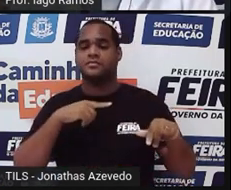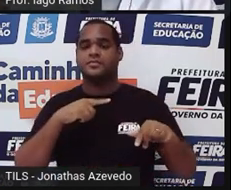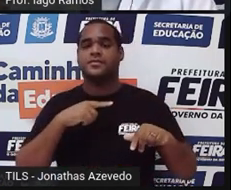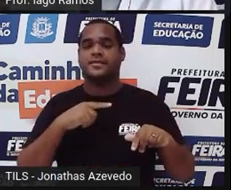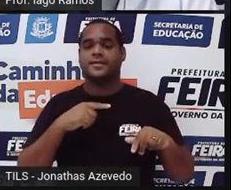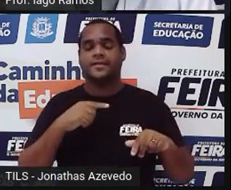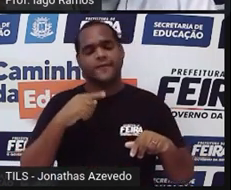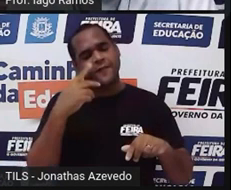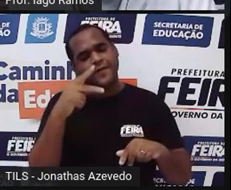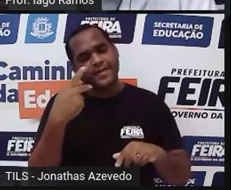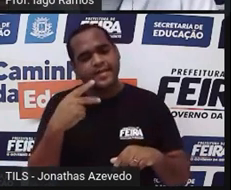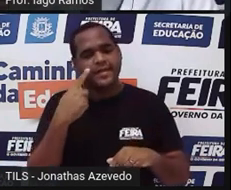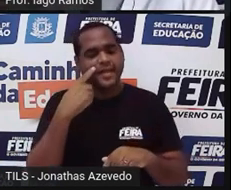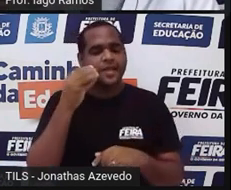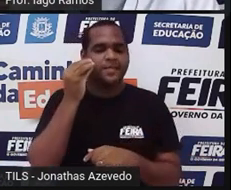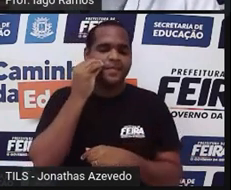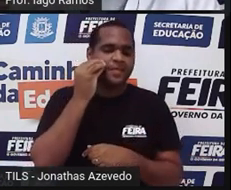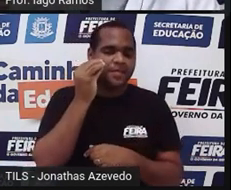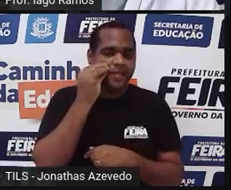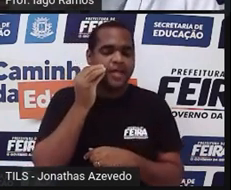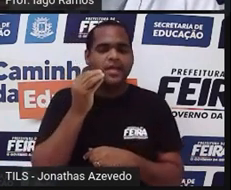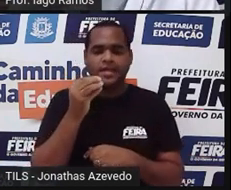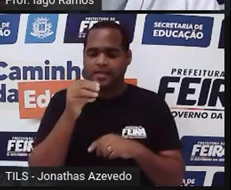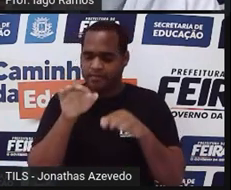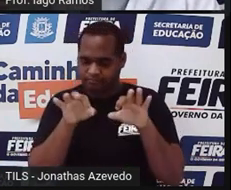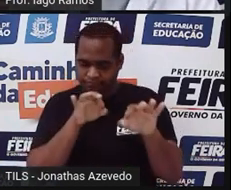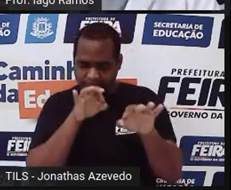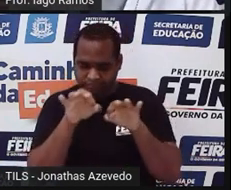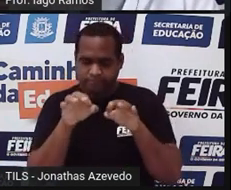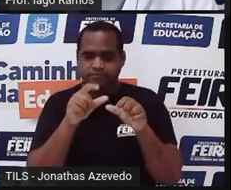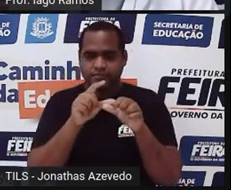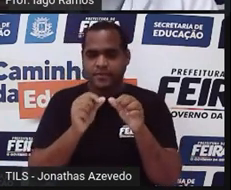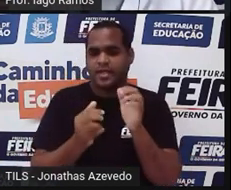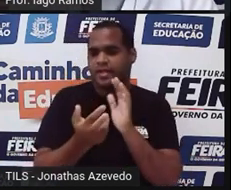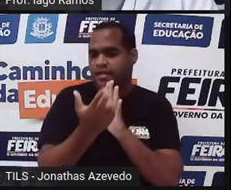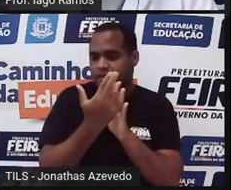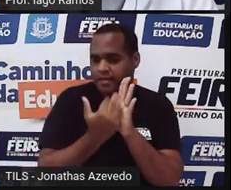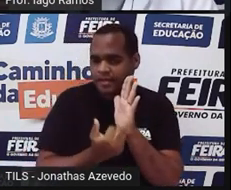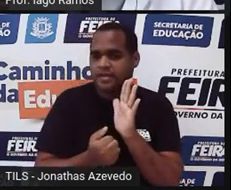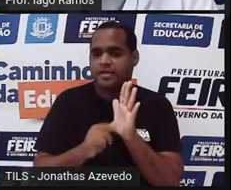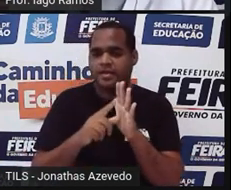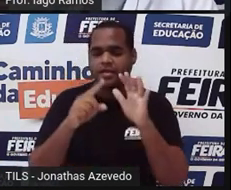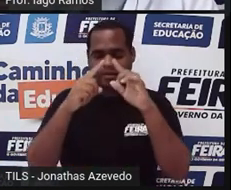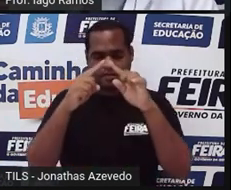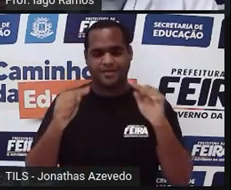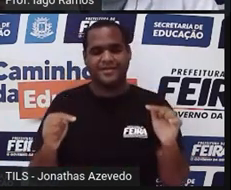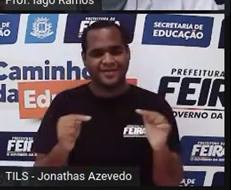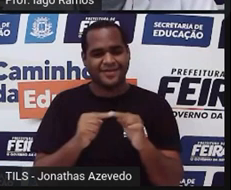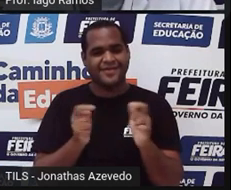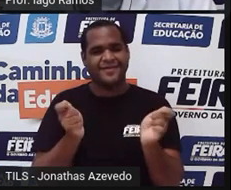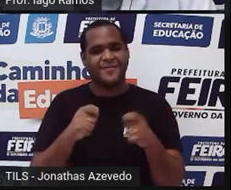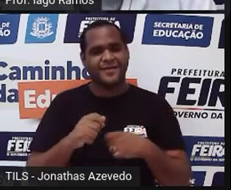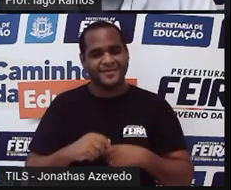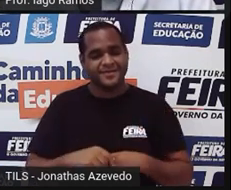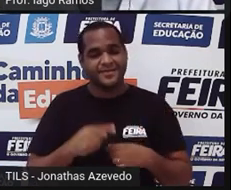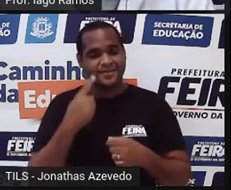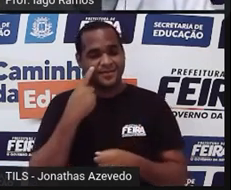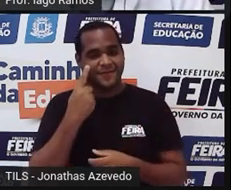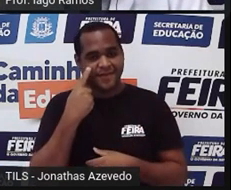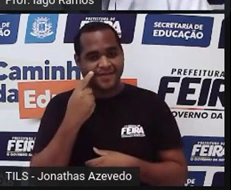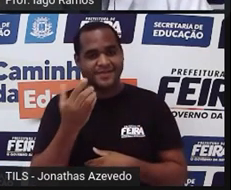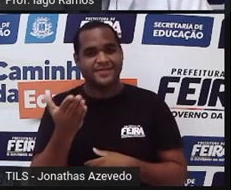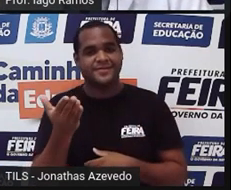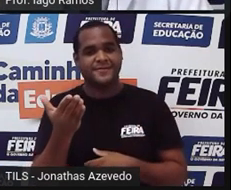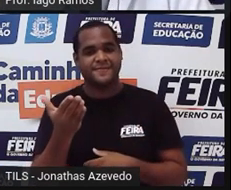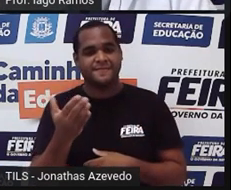dessas medidas você vai tentar fazer, desenhar triângulos, tá bom? Beleza? Como essa daqui, olha só.